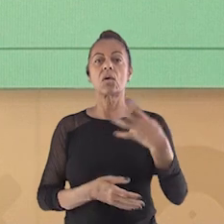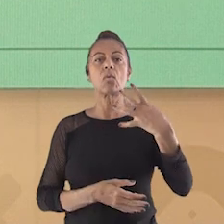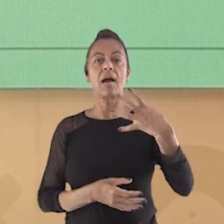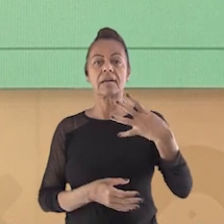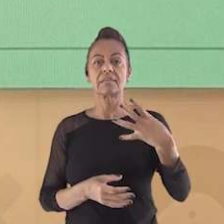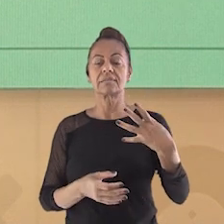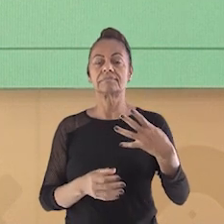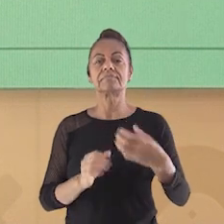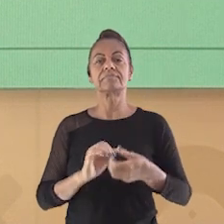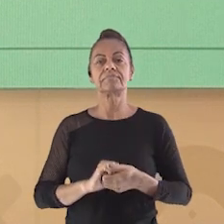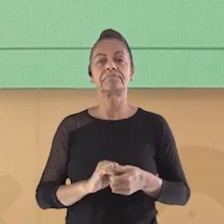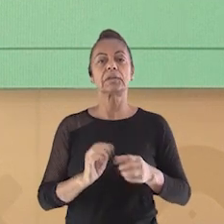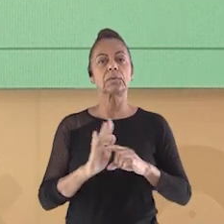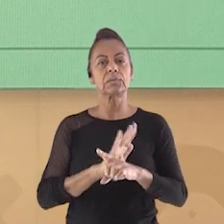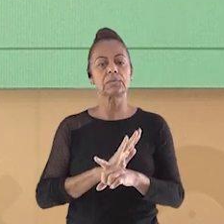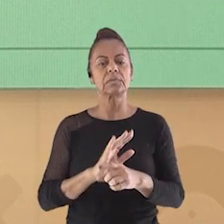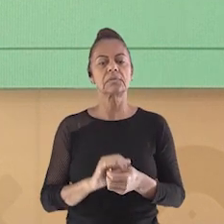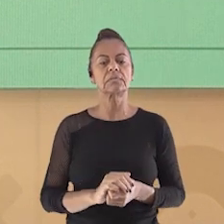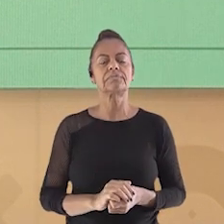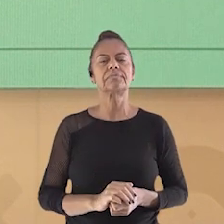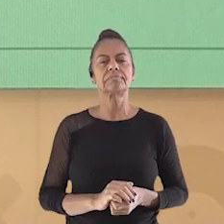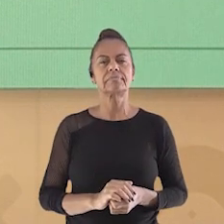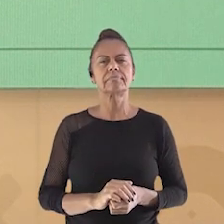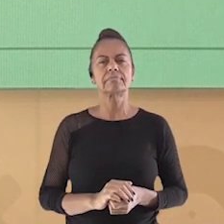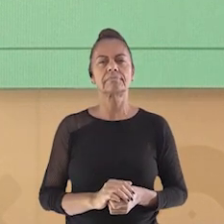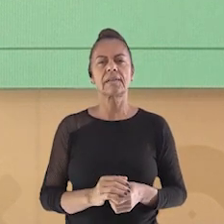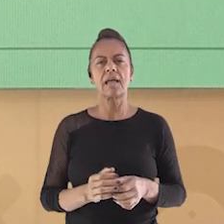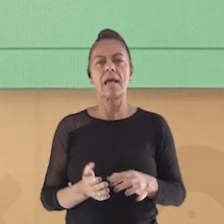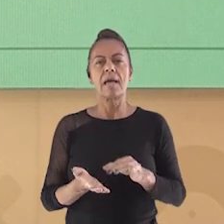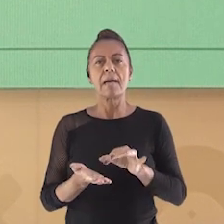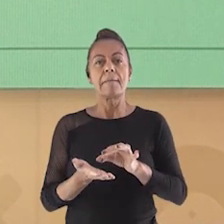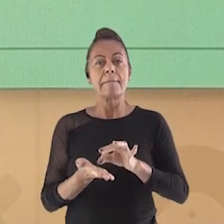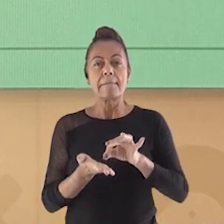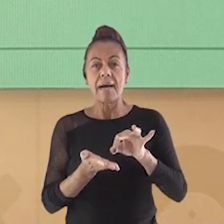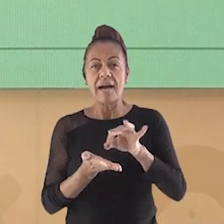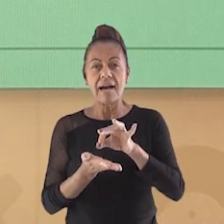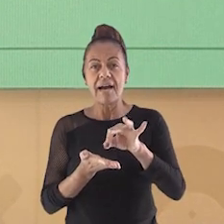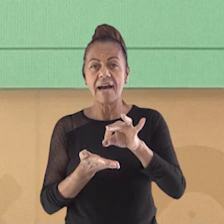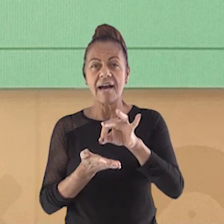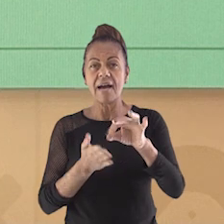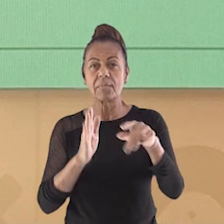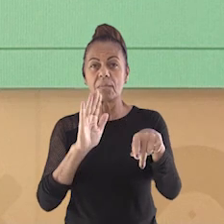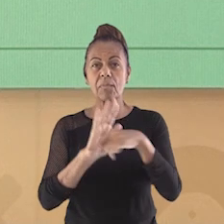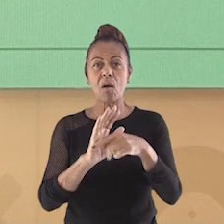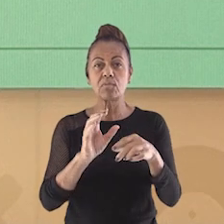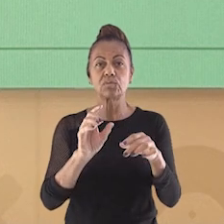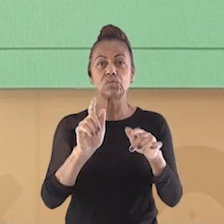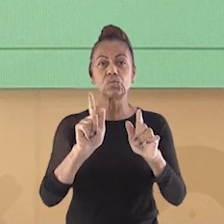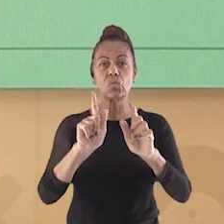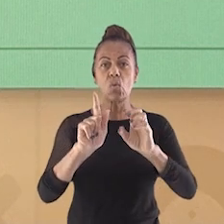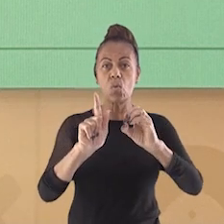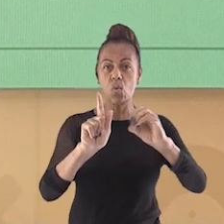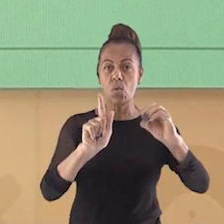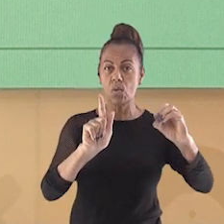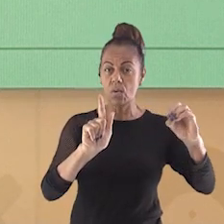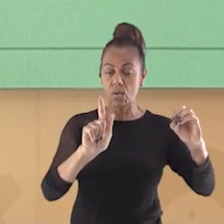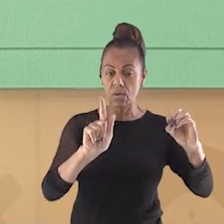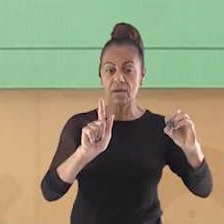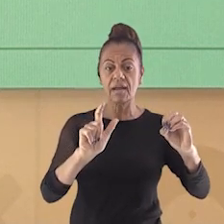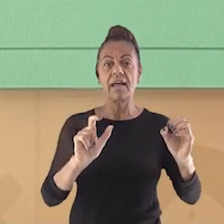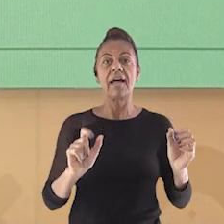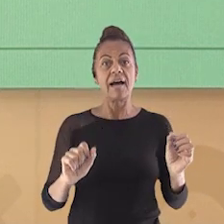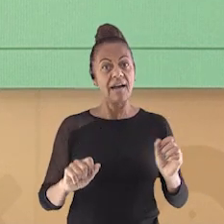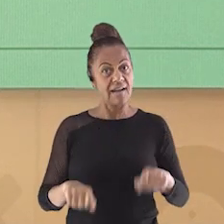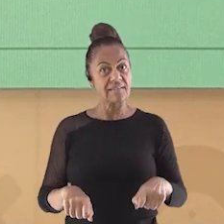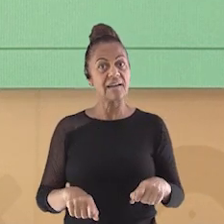pergunta. O Google Maps pode ser considerado uma ferramenta de geolocalização na